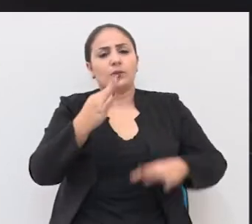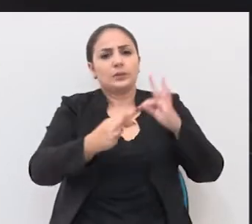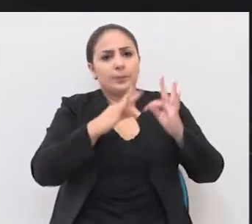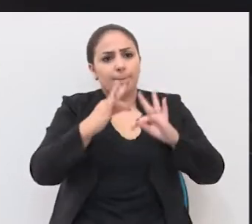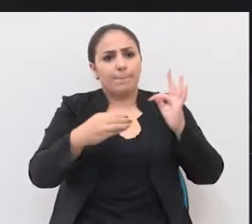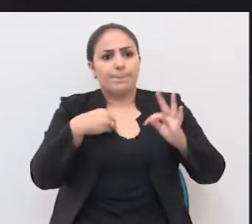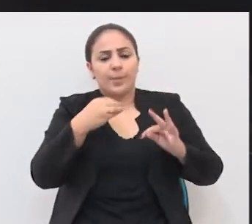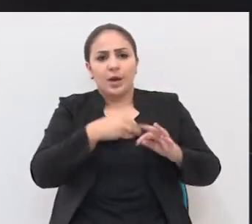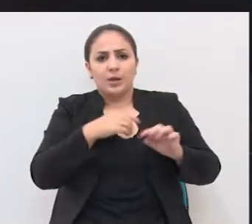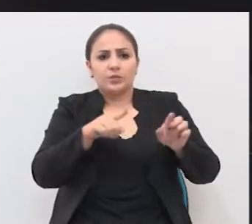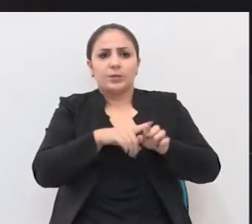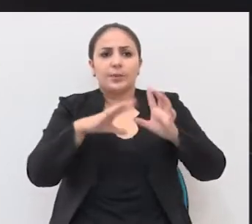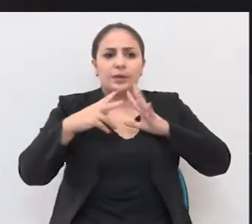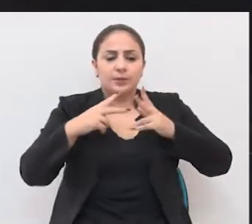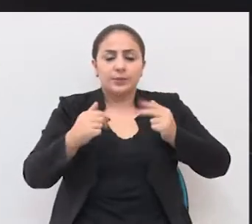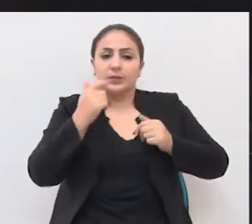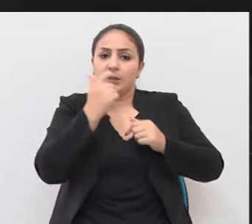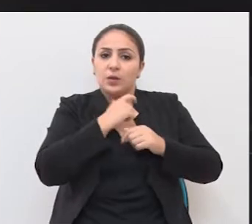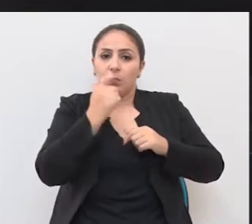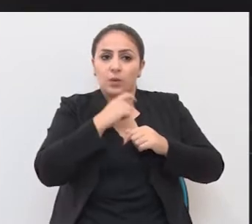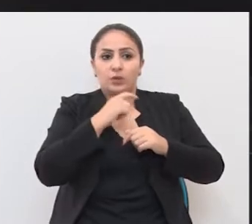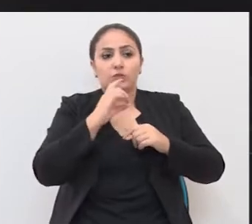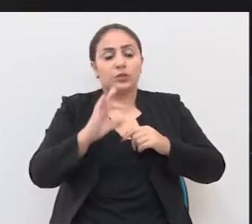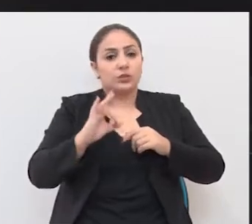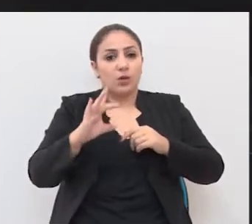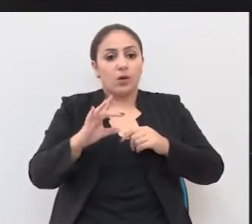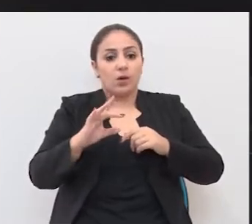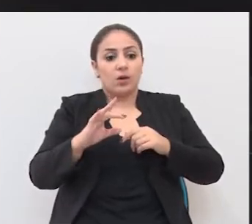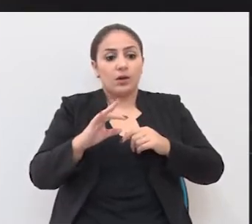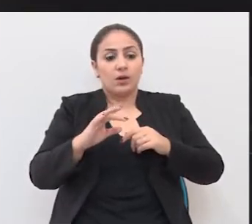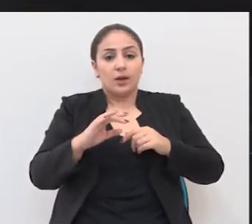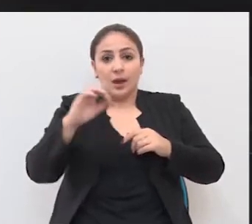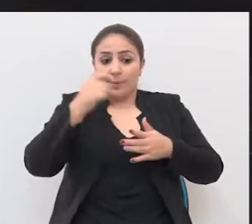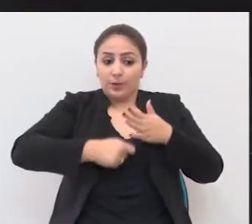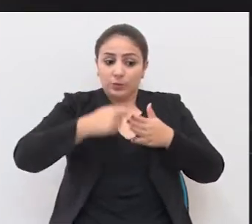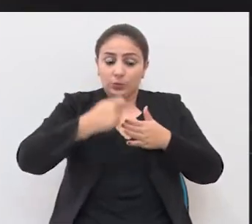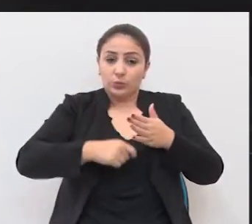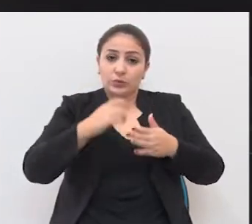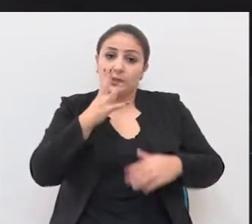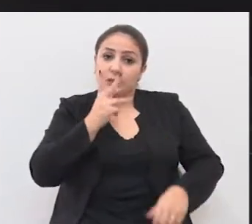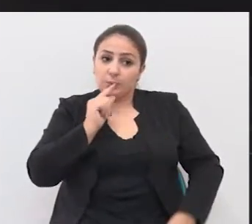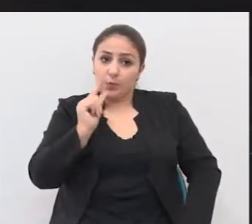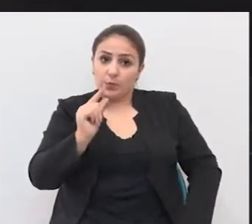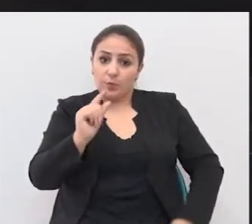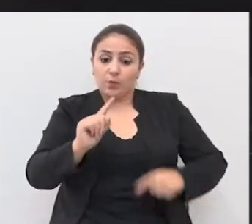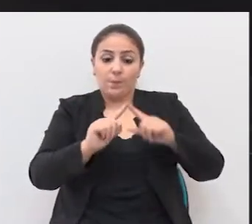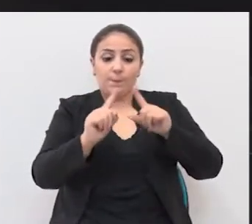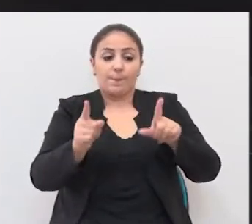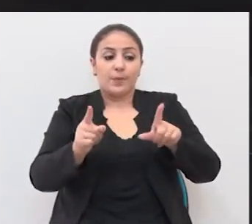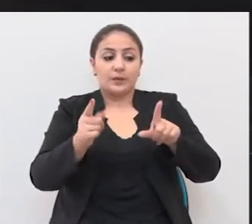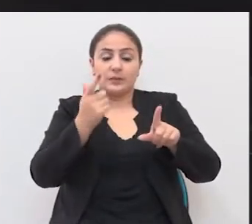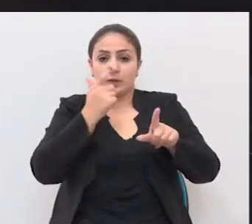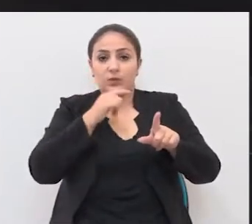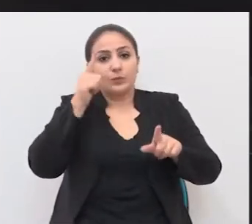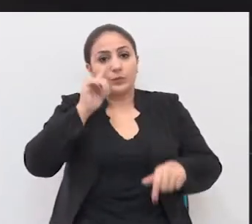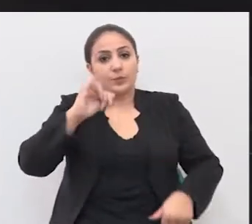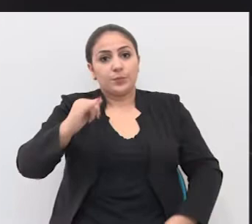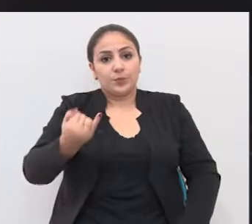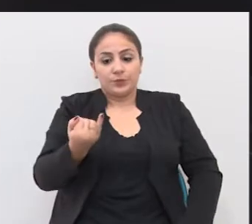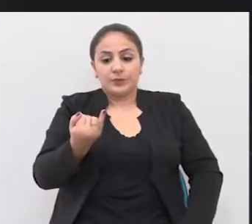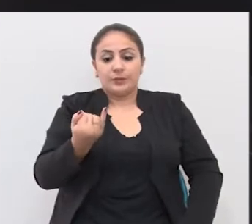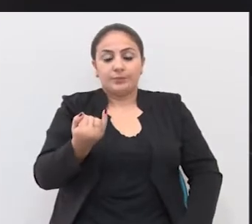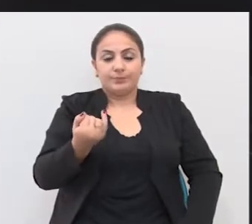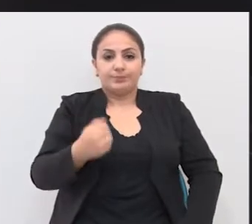tratamento médico, para os animais. Enfim, acho que é isso. É uma batalha que vai demorar um pouco, mas vai ser